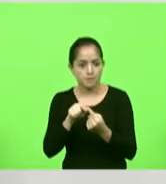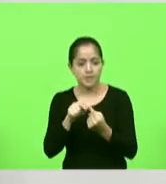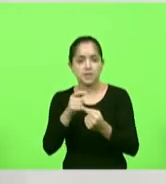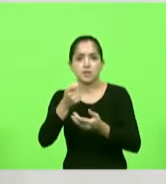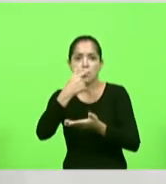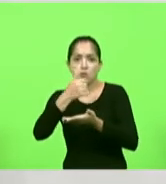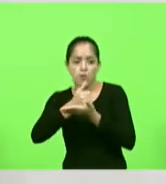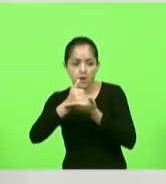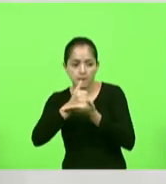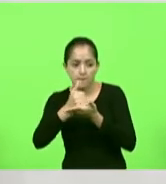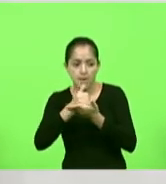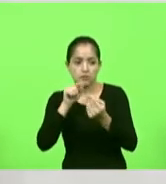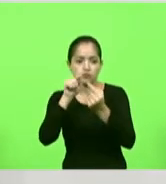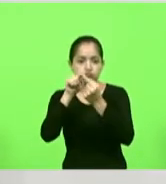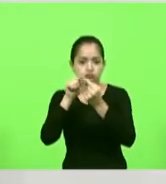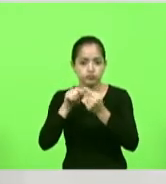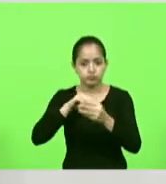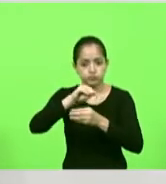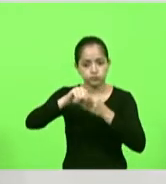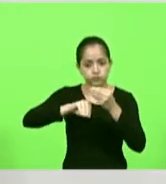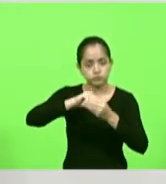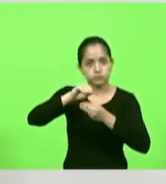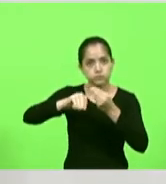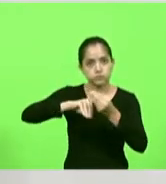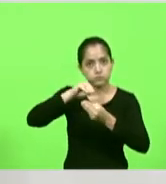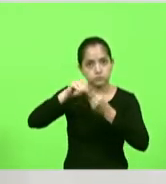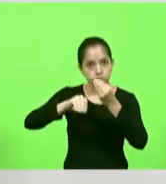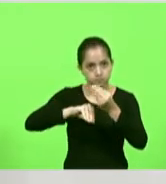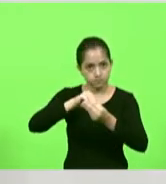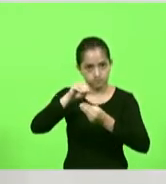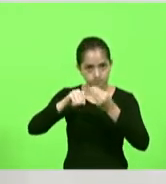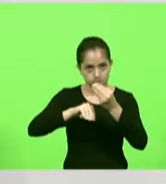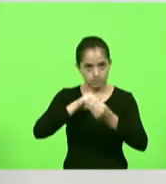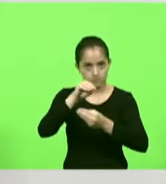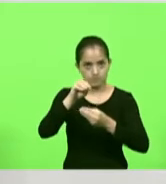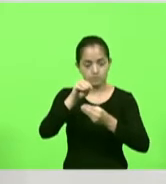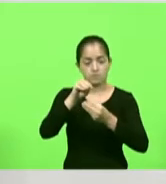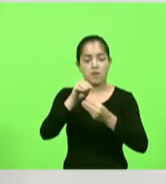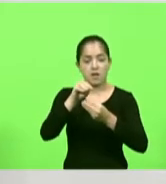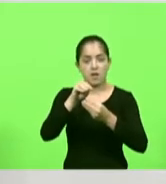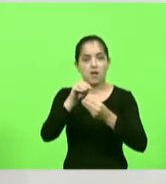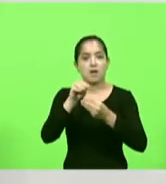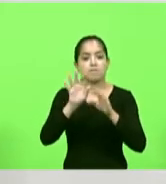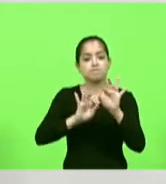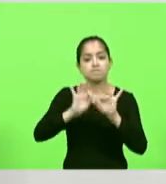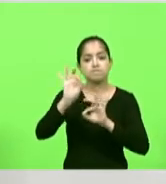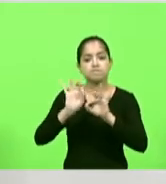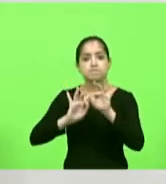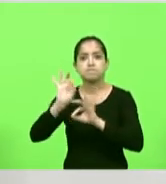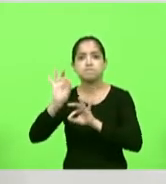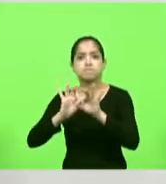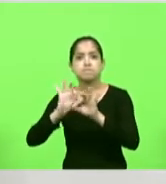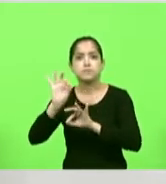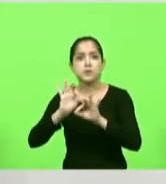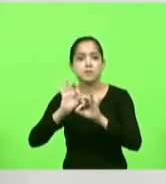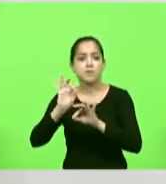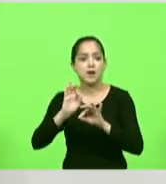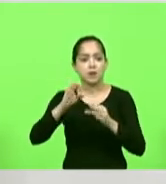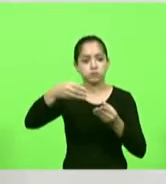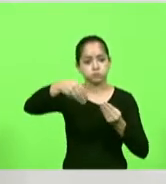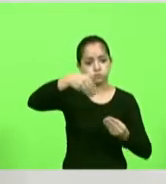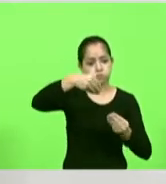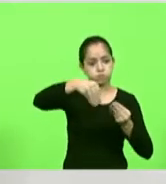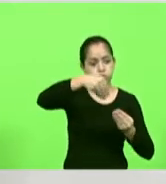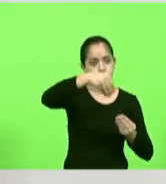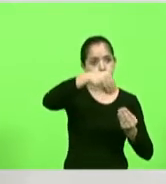médico está dando, presta atenção, Brasil, com medicamento que o médico está dando, aí ela faz, essa alimentação ela vai